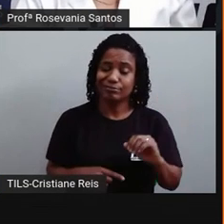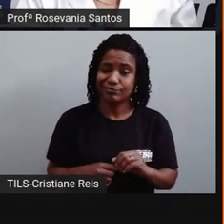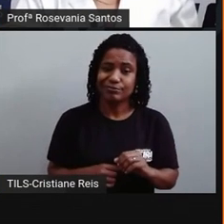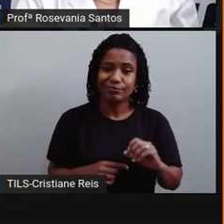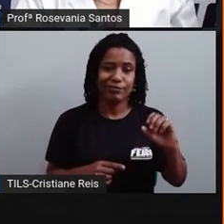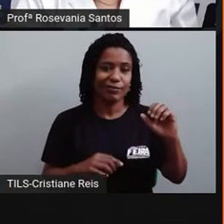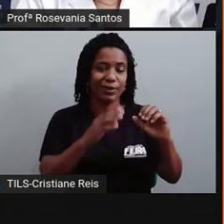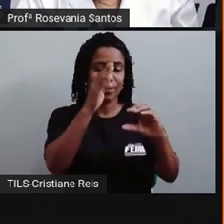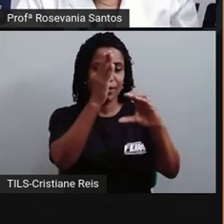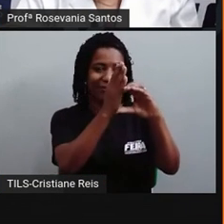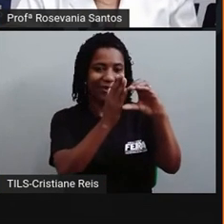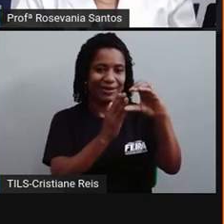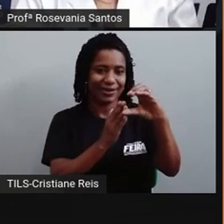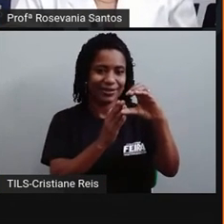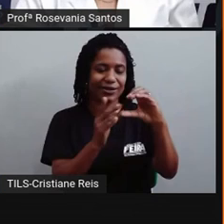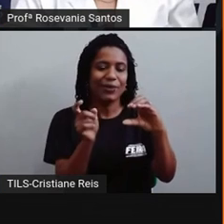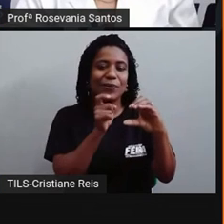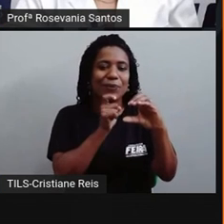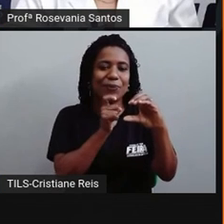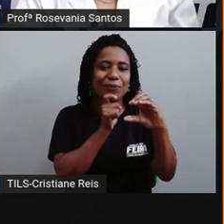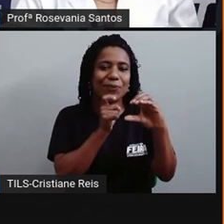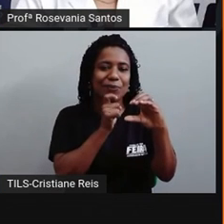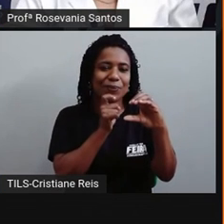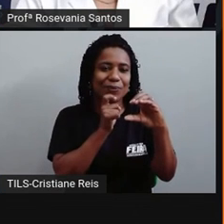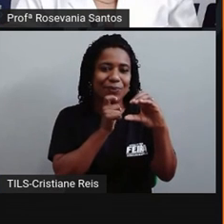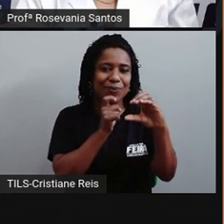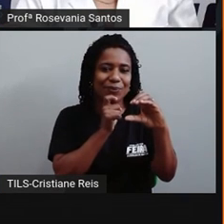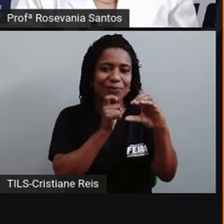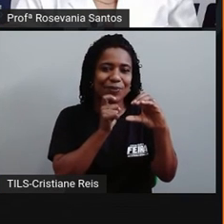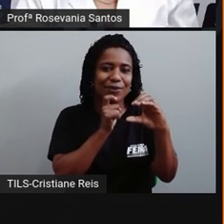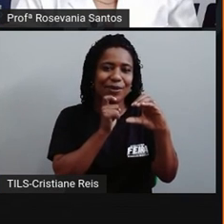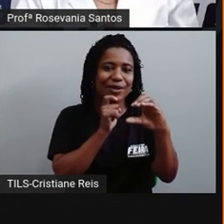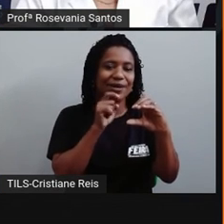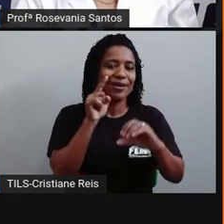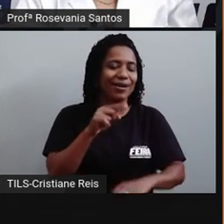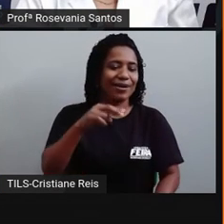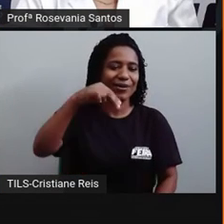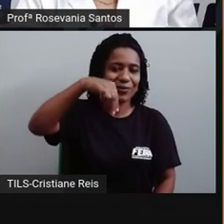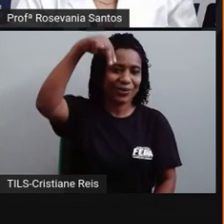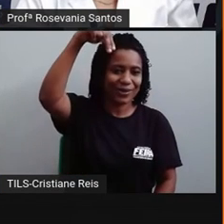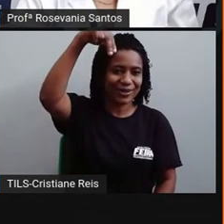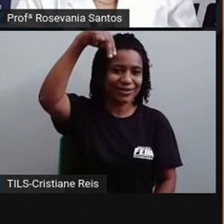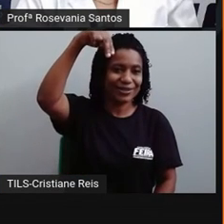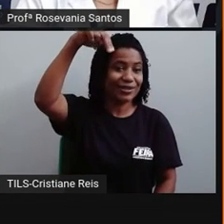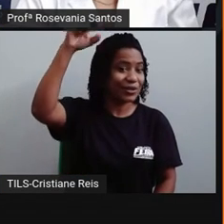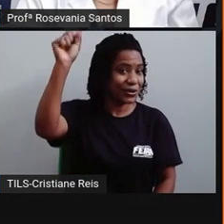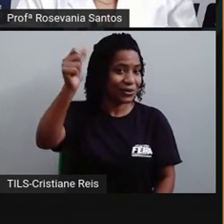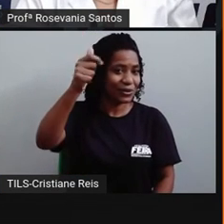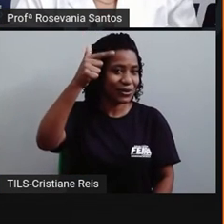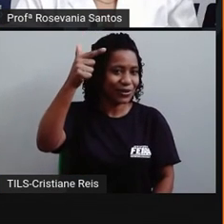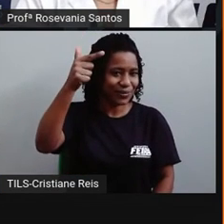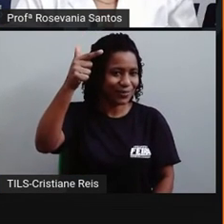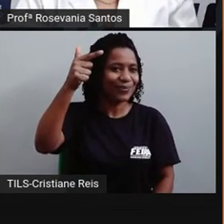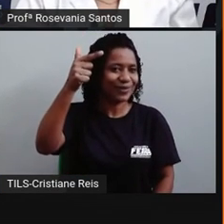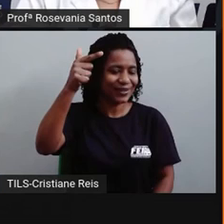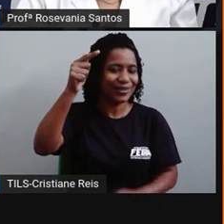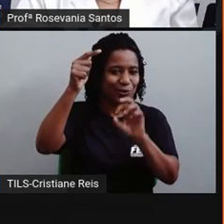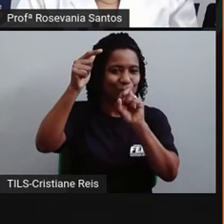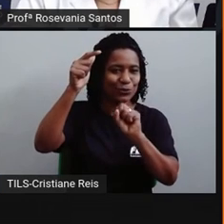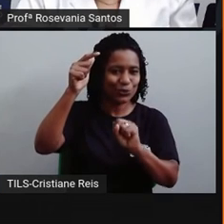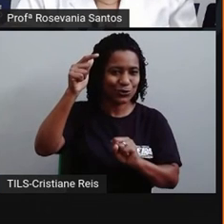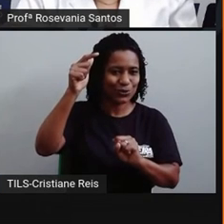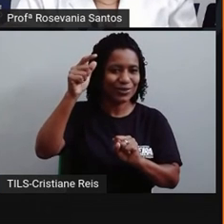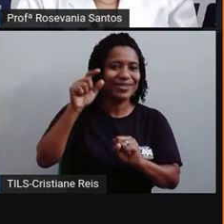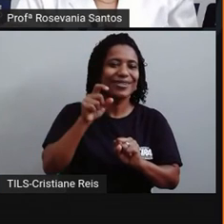período do inverno. E aqui no hemisfério norte, olha como está iluminado, olha a diferença deste para este. Então, já tem o